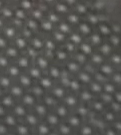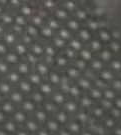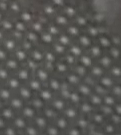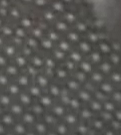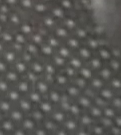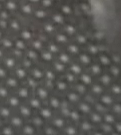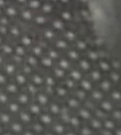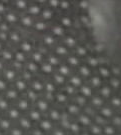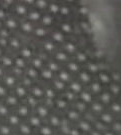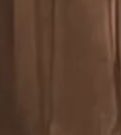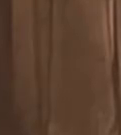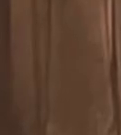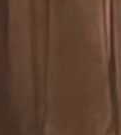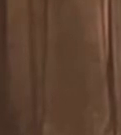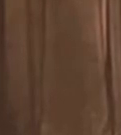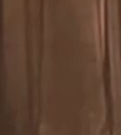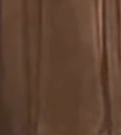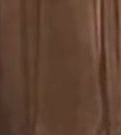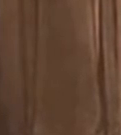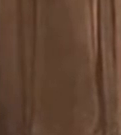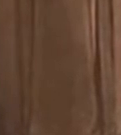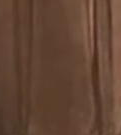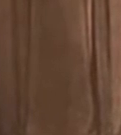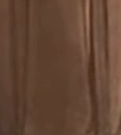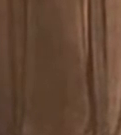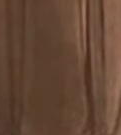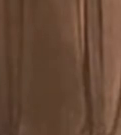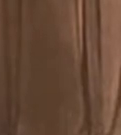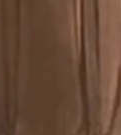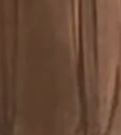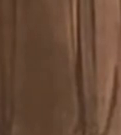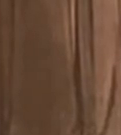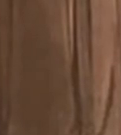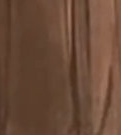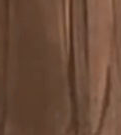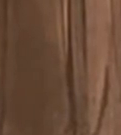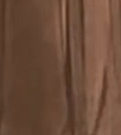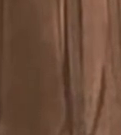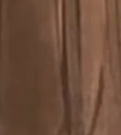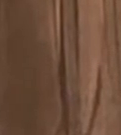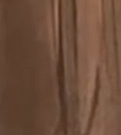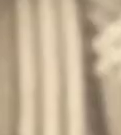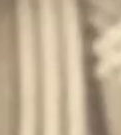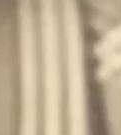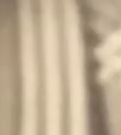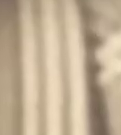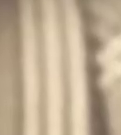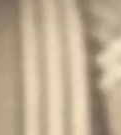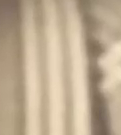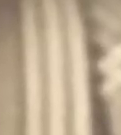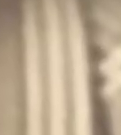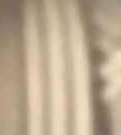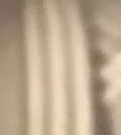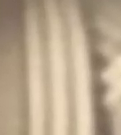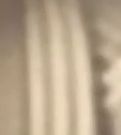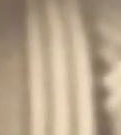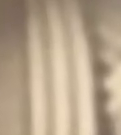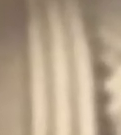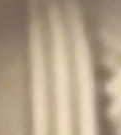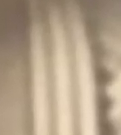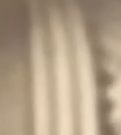na casa Que todas fizeram corró Cenório foi só Dança e bebê Os cabras de lá Quiseram lhe bater